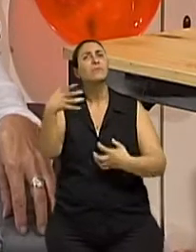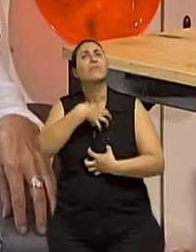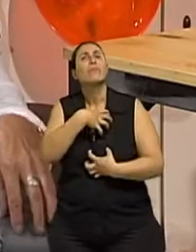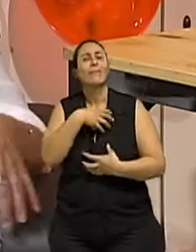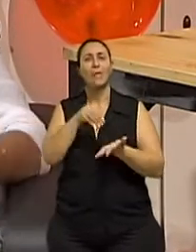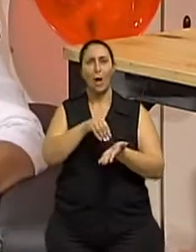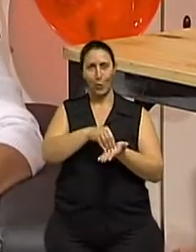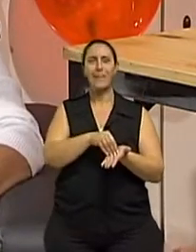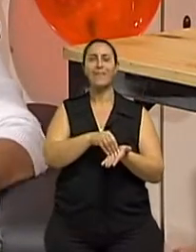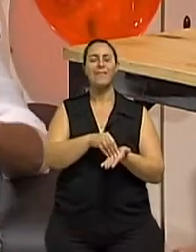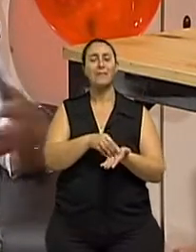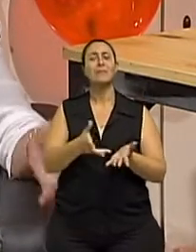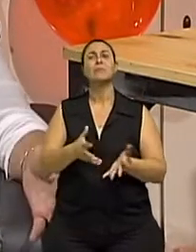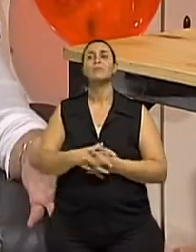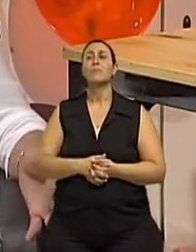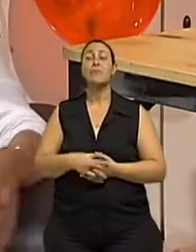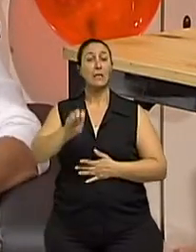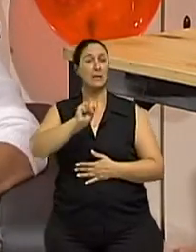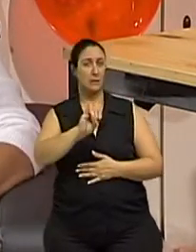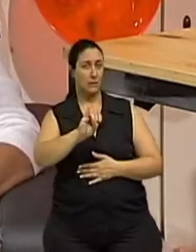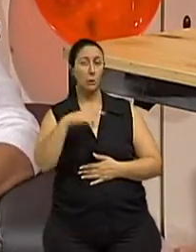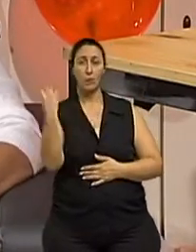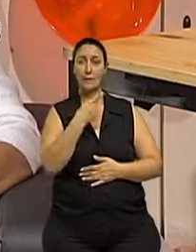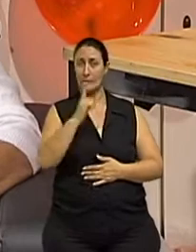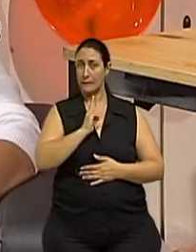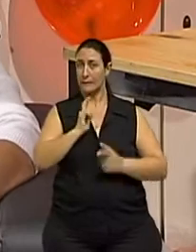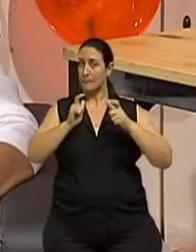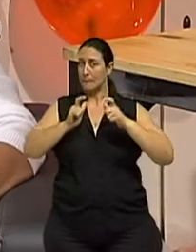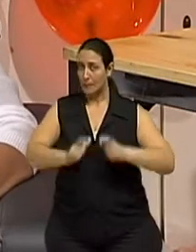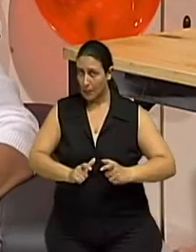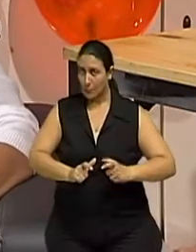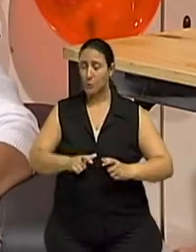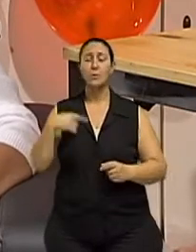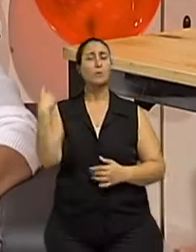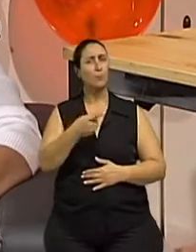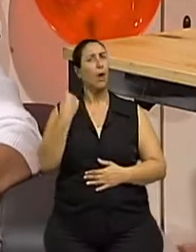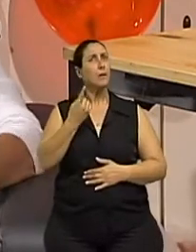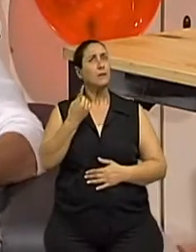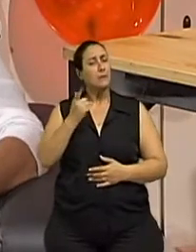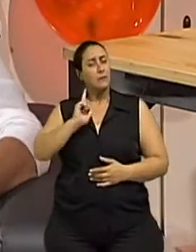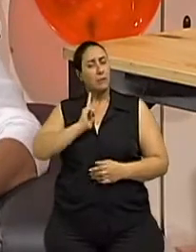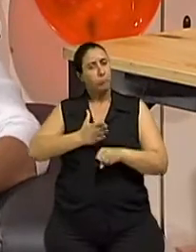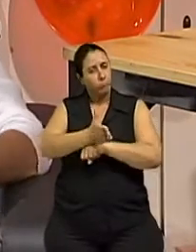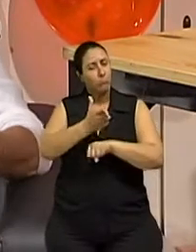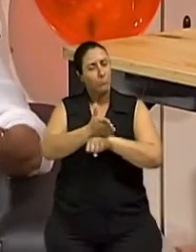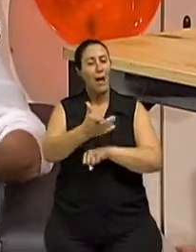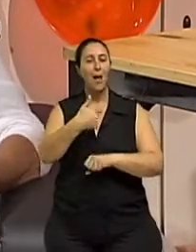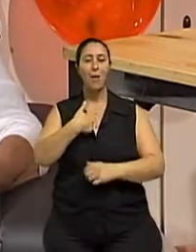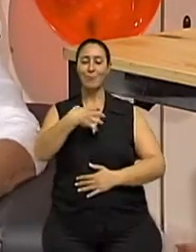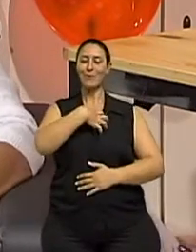falta. Bom, se nós temos esse espaço, nós estamos nos sentindo úteis. Úteis.